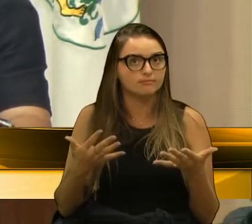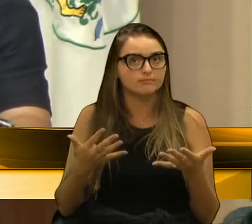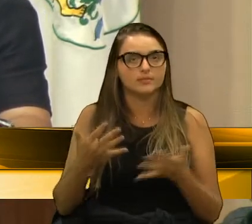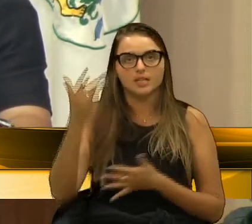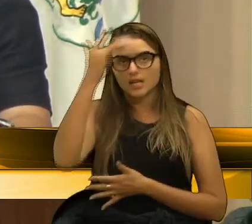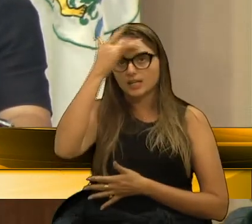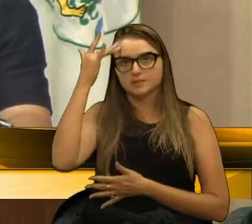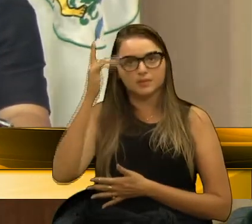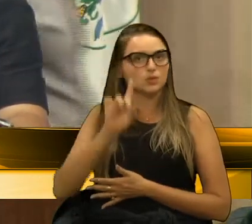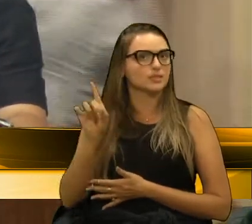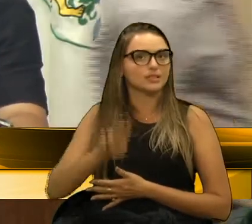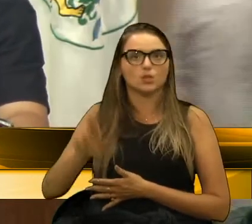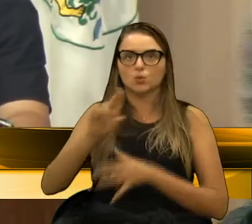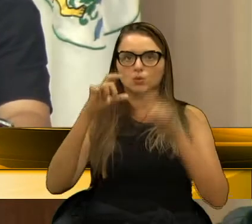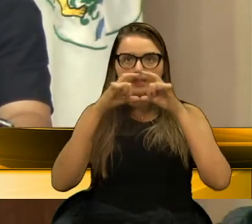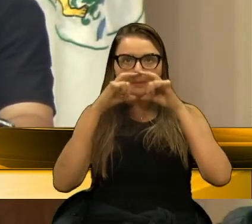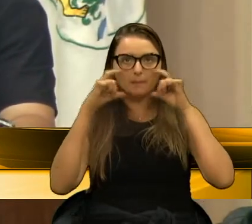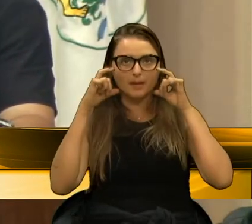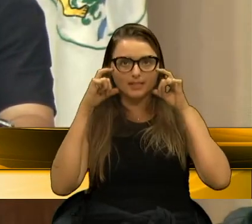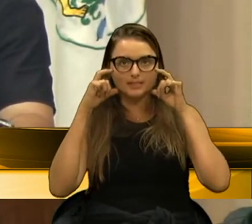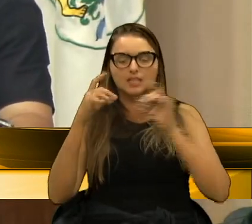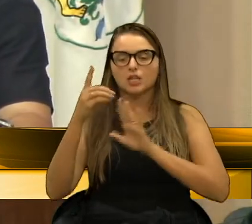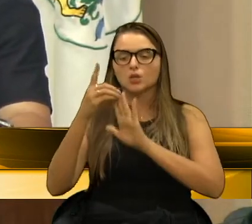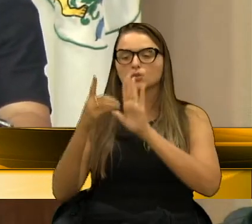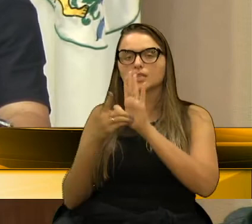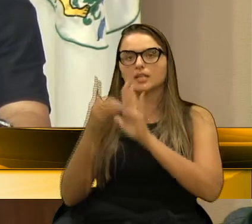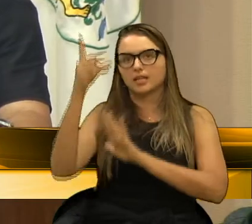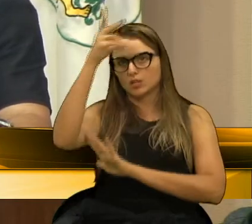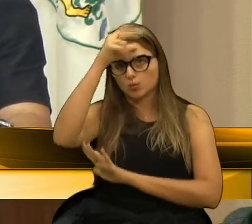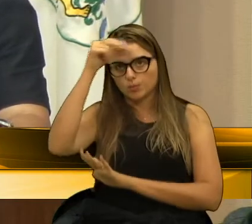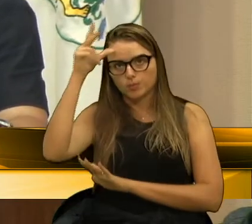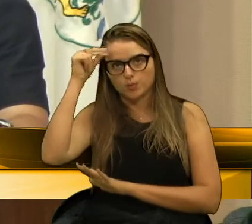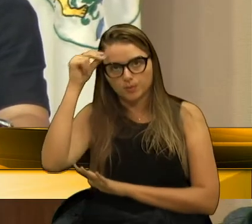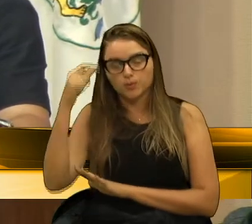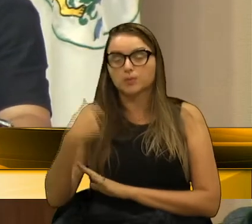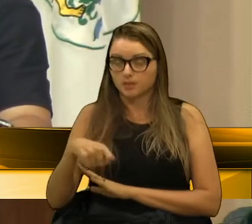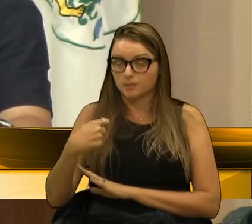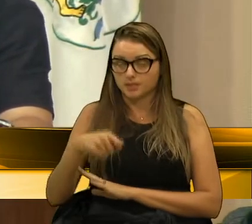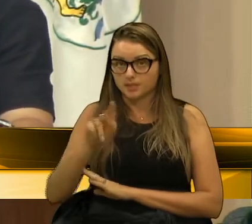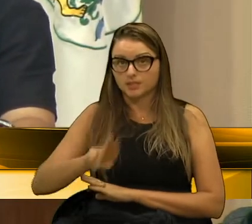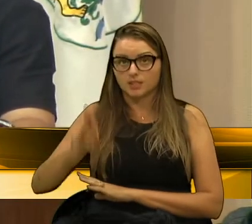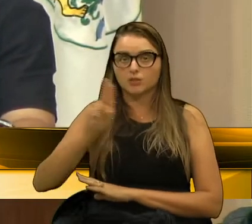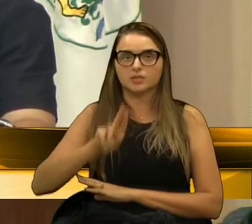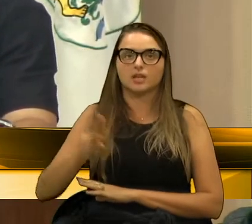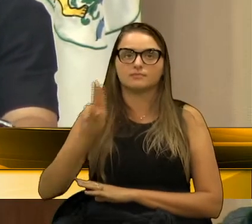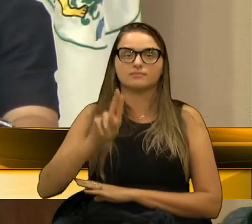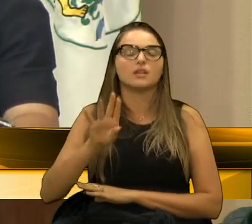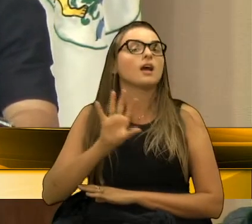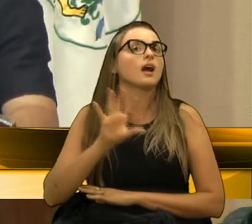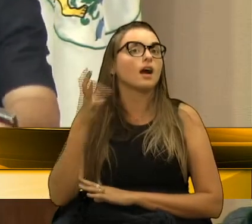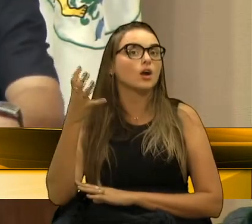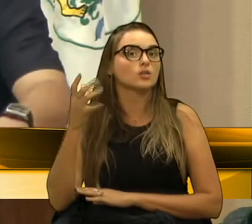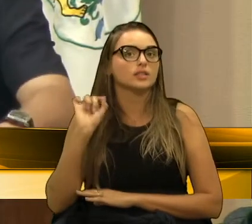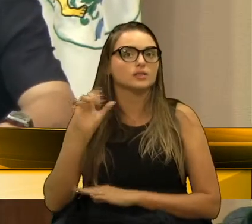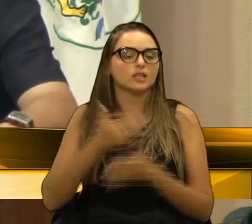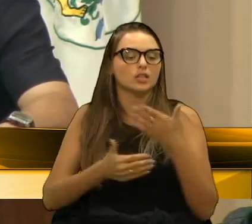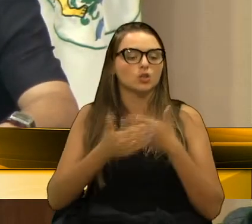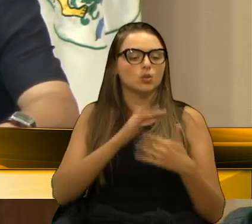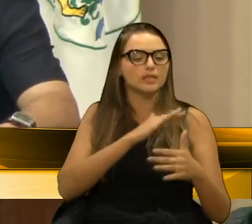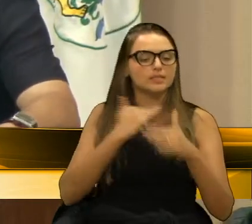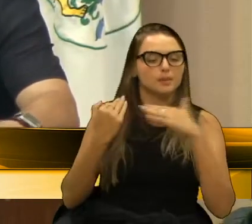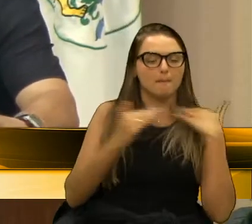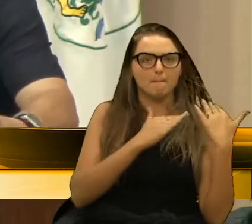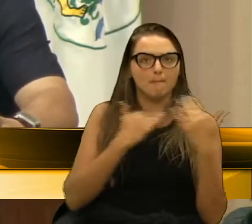usa máscara, apesar do decreto público que deveriam estar usando. E aí, acontecem todas essas mortes